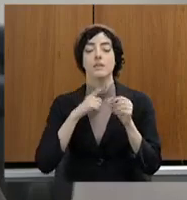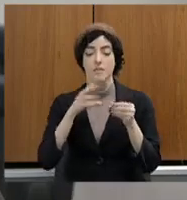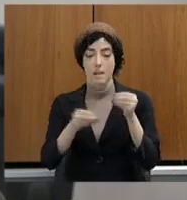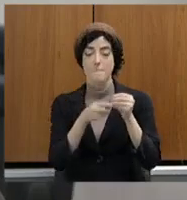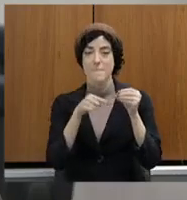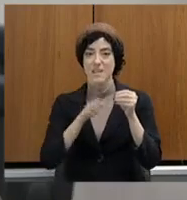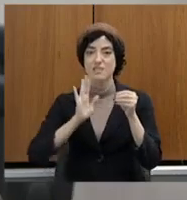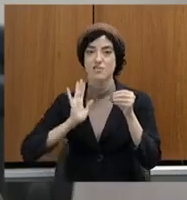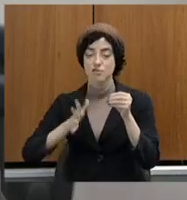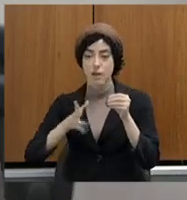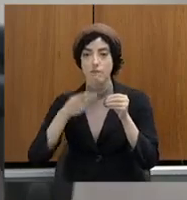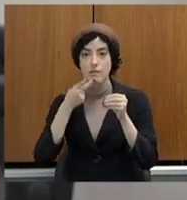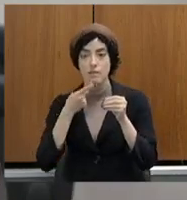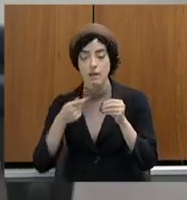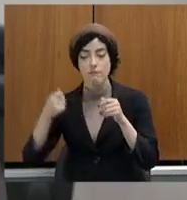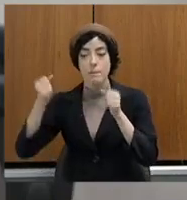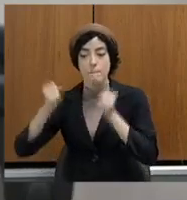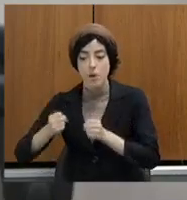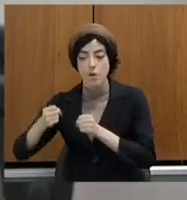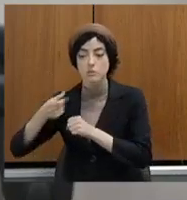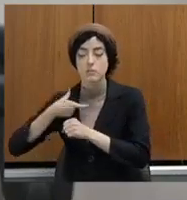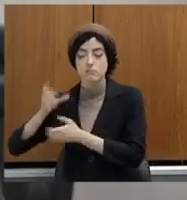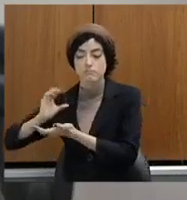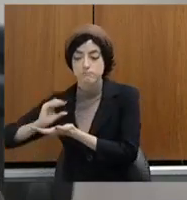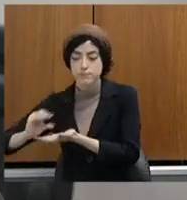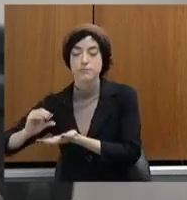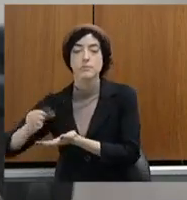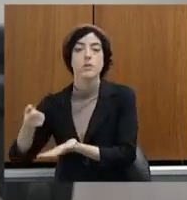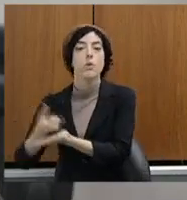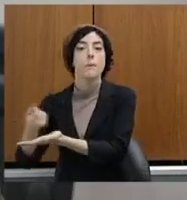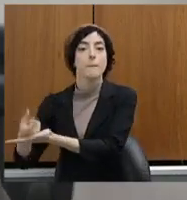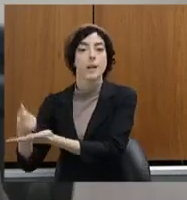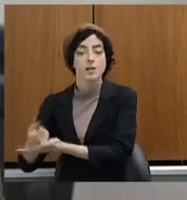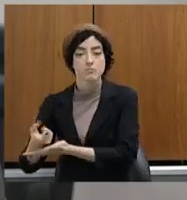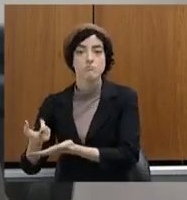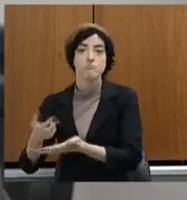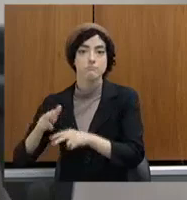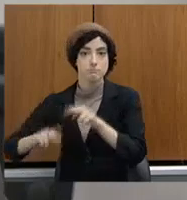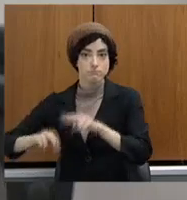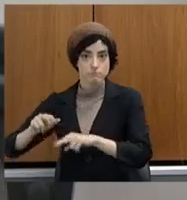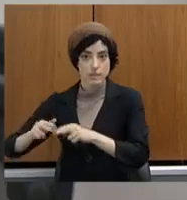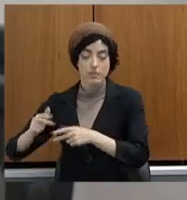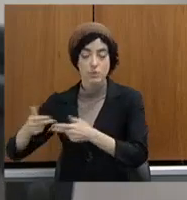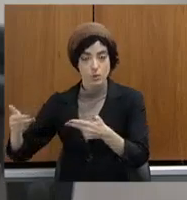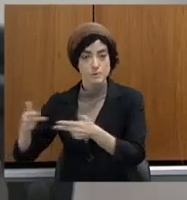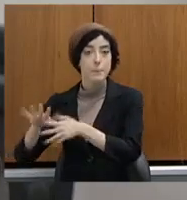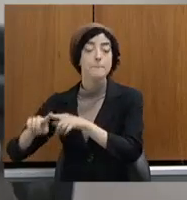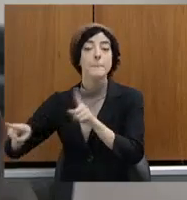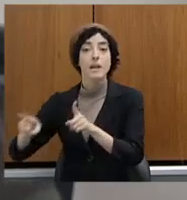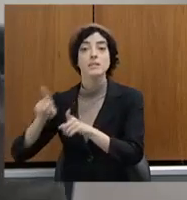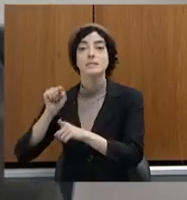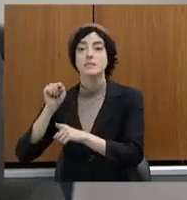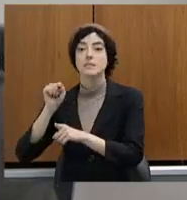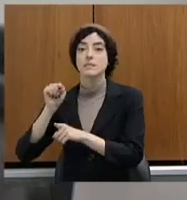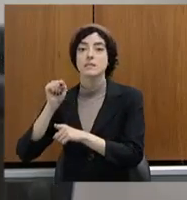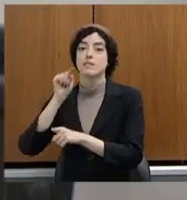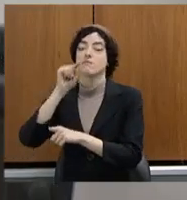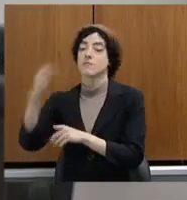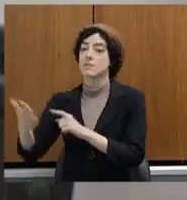Estava muito ruim com a chegada do doutor Joaquim, a coisa melhorou bastante, porque refez a